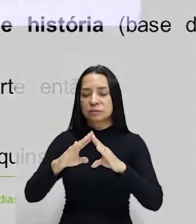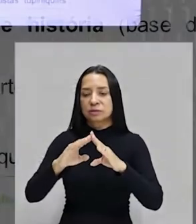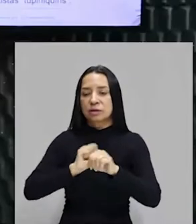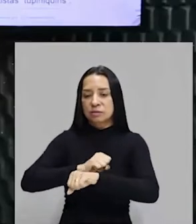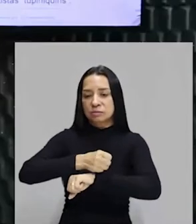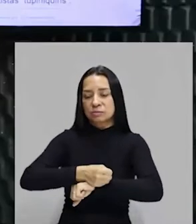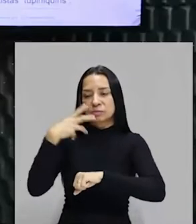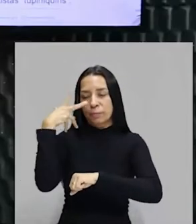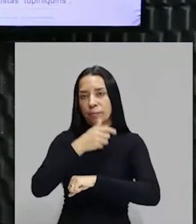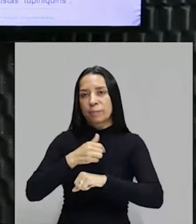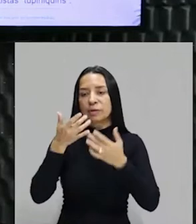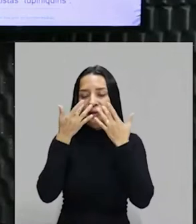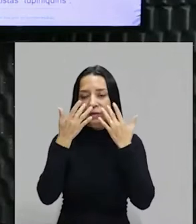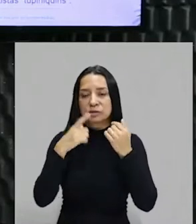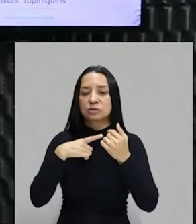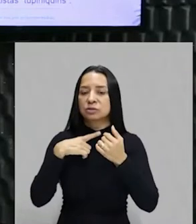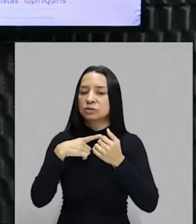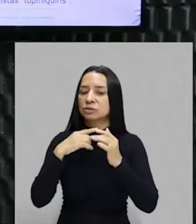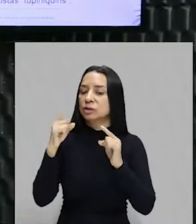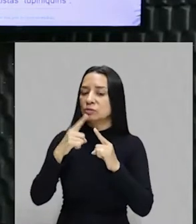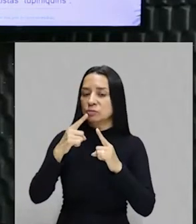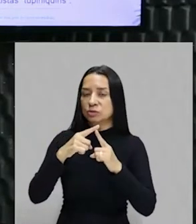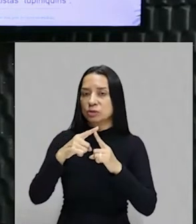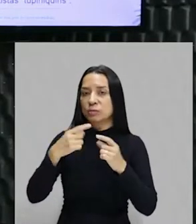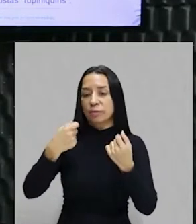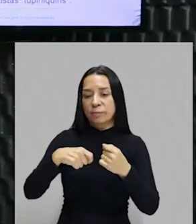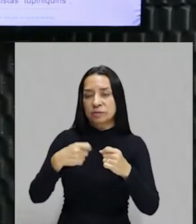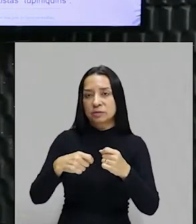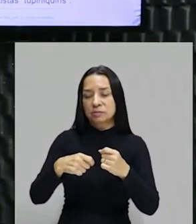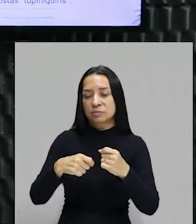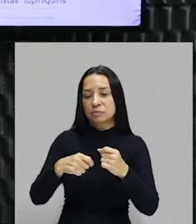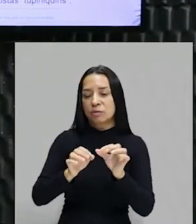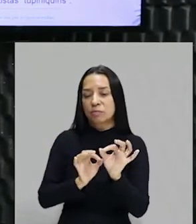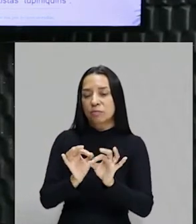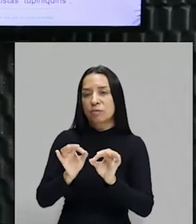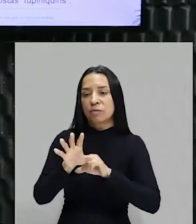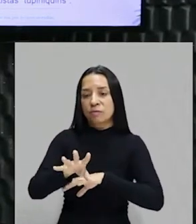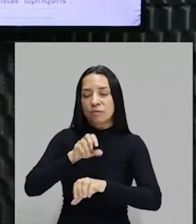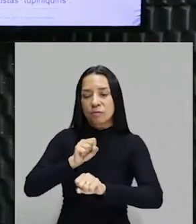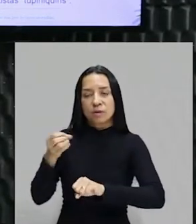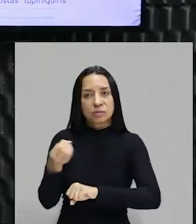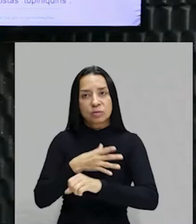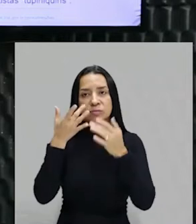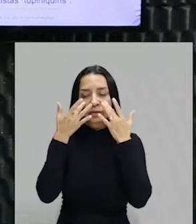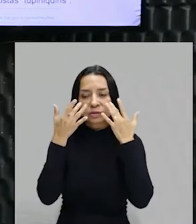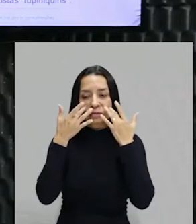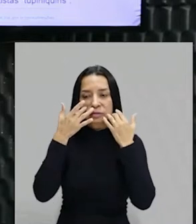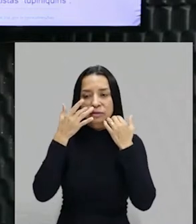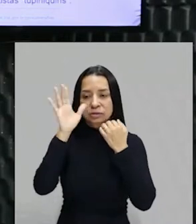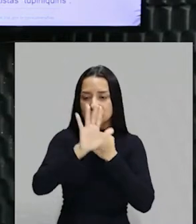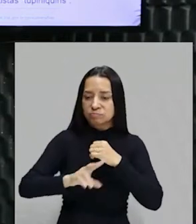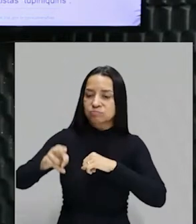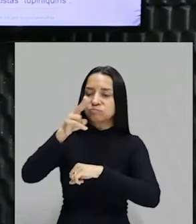missão artística francesa, ela tinha um padrão e tinha uma necessidade. Formar novos artistas e formar artistas nacionais,